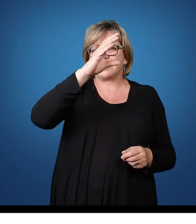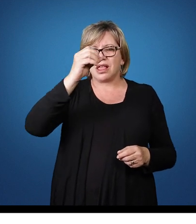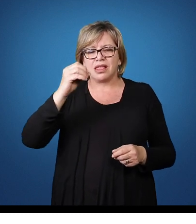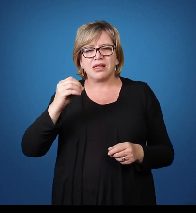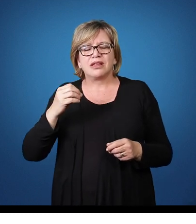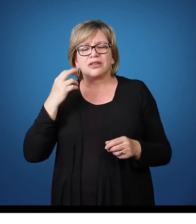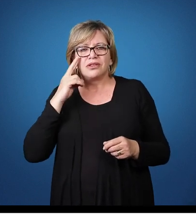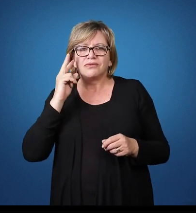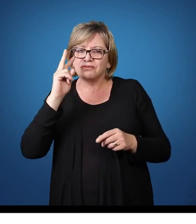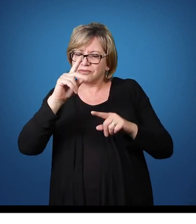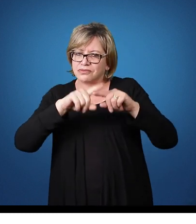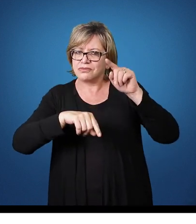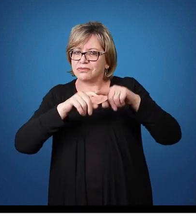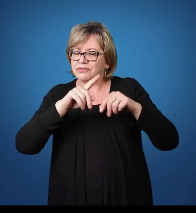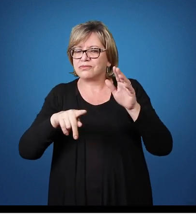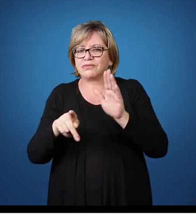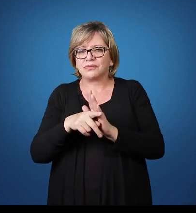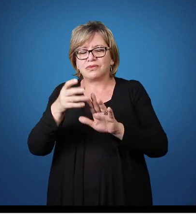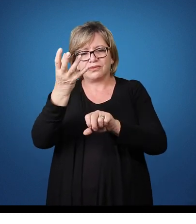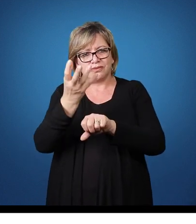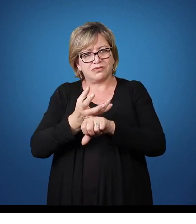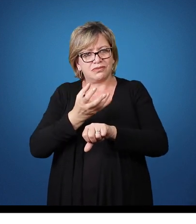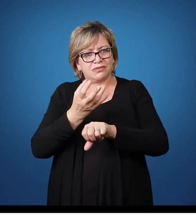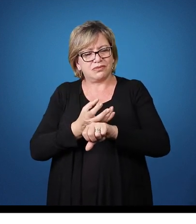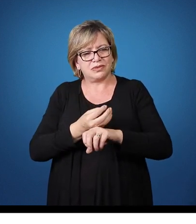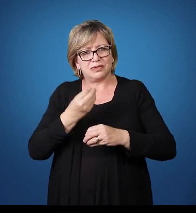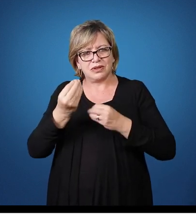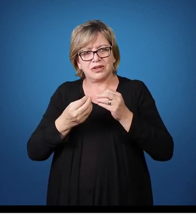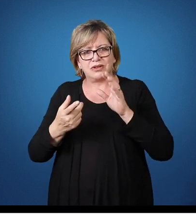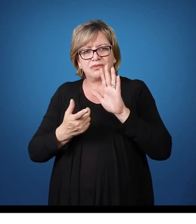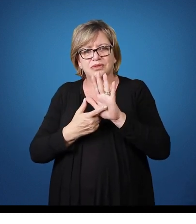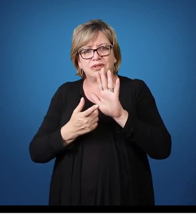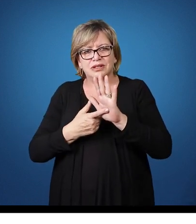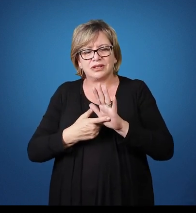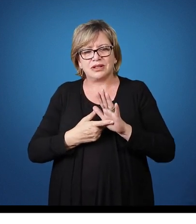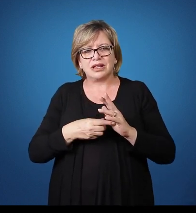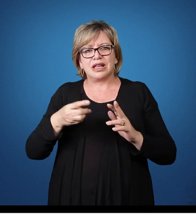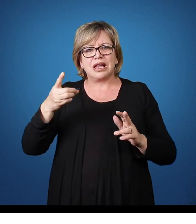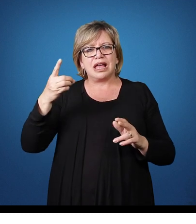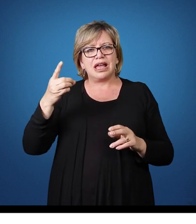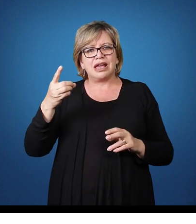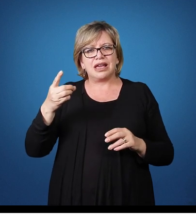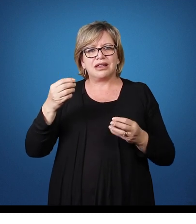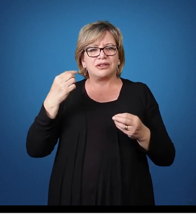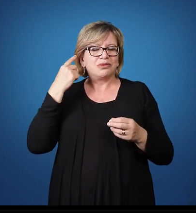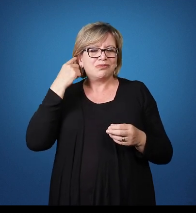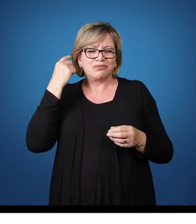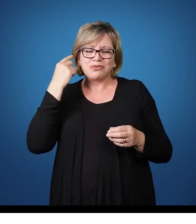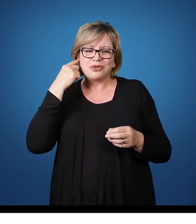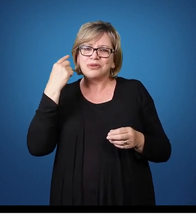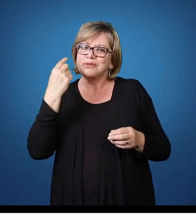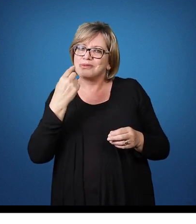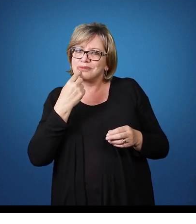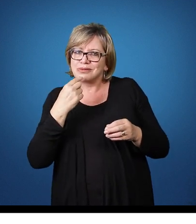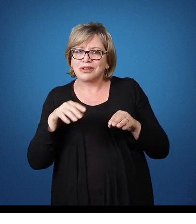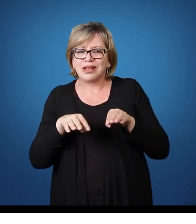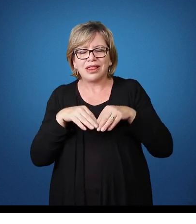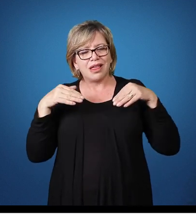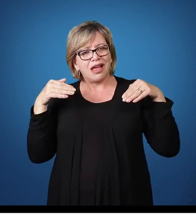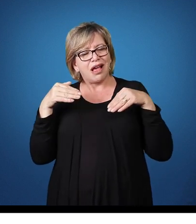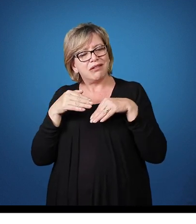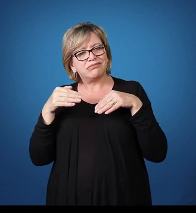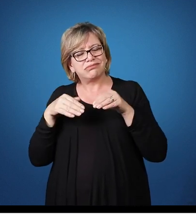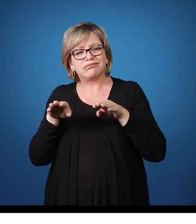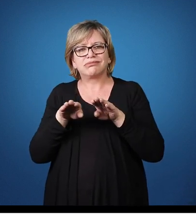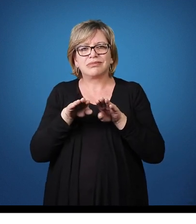vimos nos nossos materiais da disciplina Focada na questão da deficiência intelectual Da surdez e também do autismo